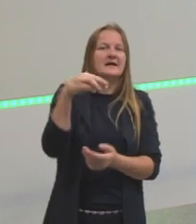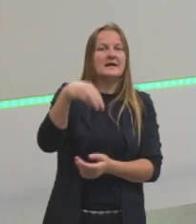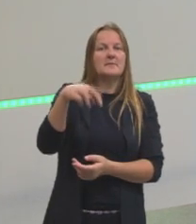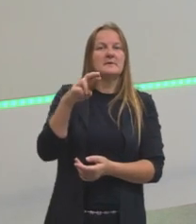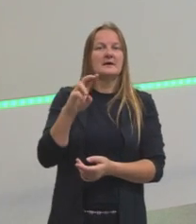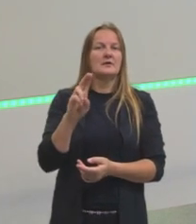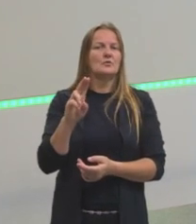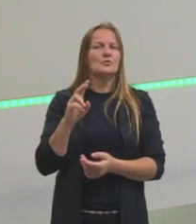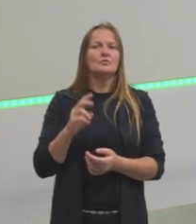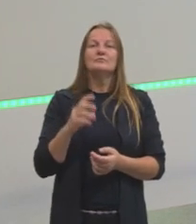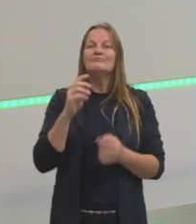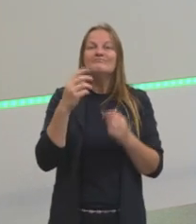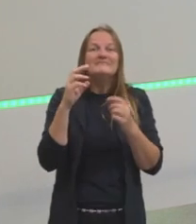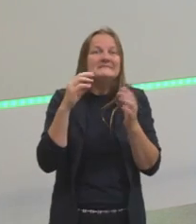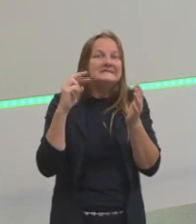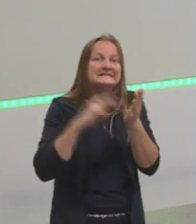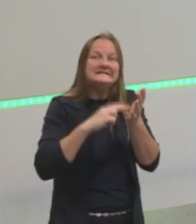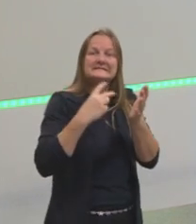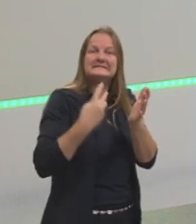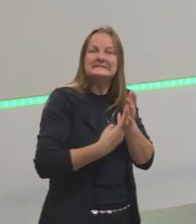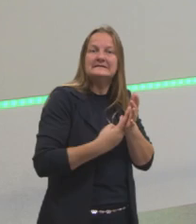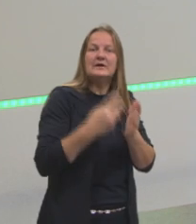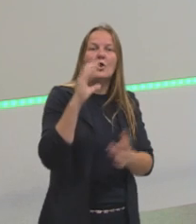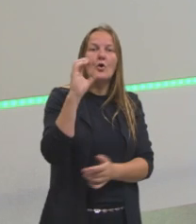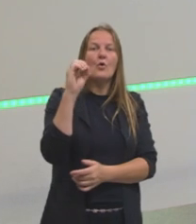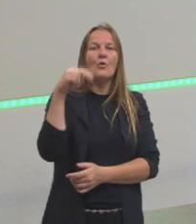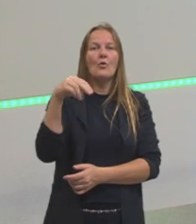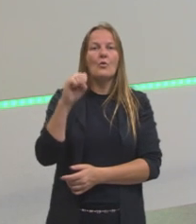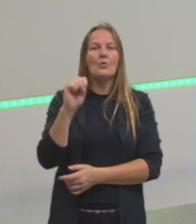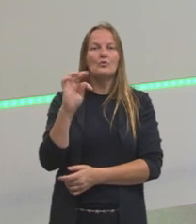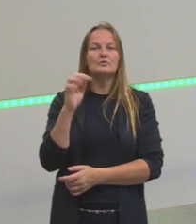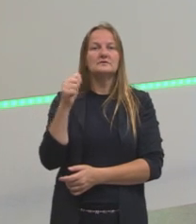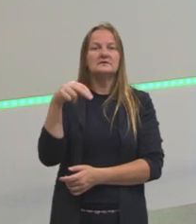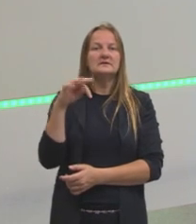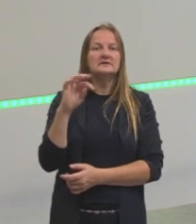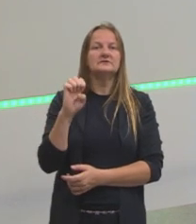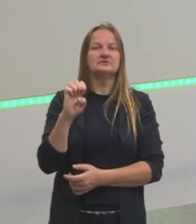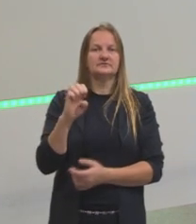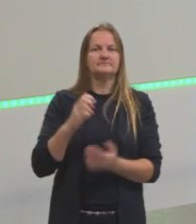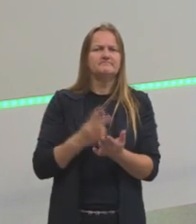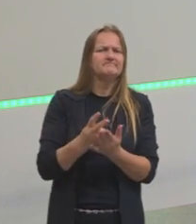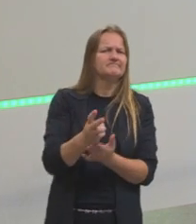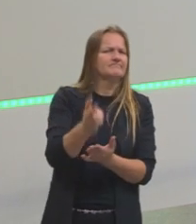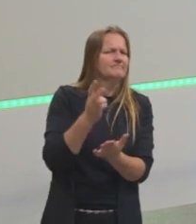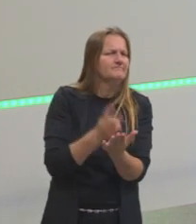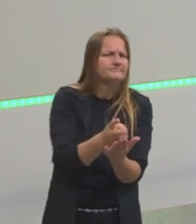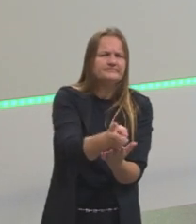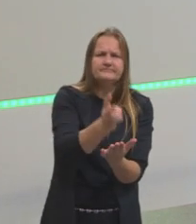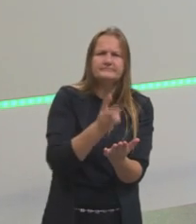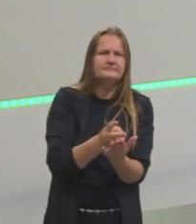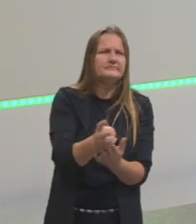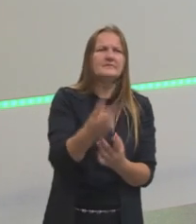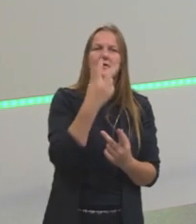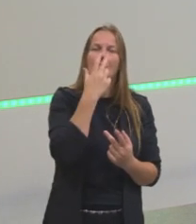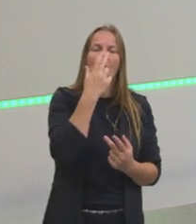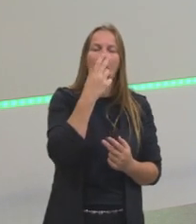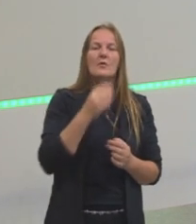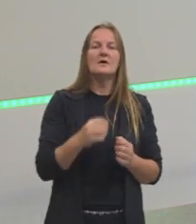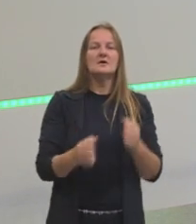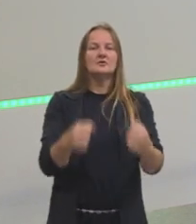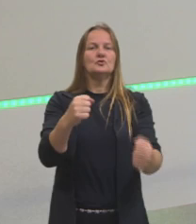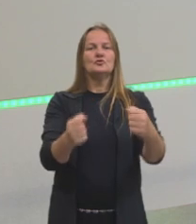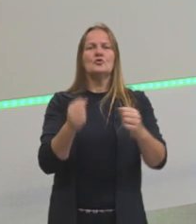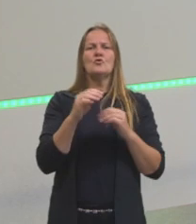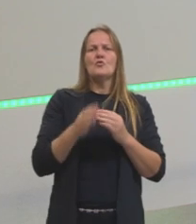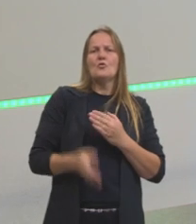realidade, isso não ocorre bem assim, né? A gente sabe que é difícil a gente manter uma velocidade constante em uma estrada,